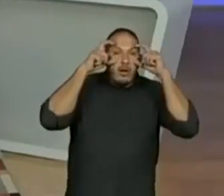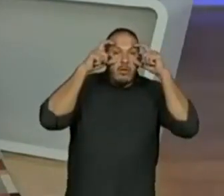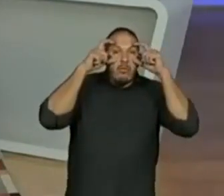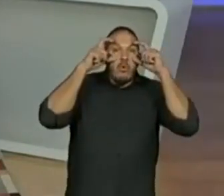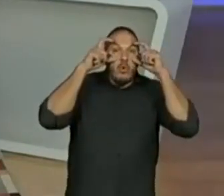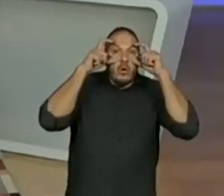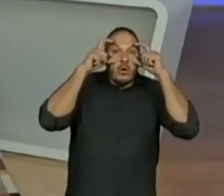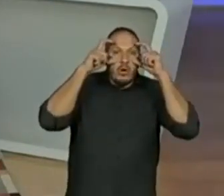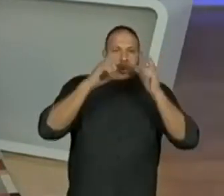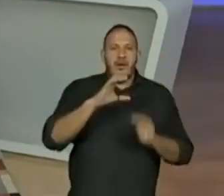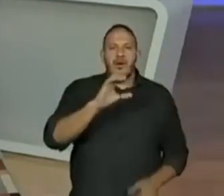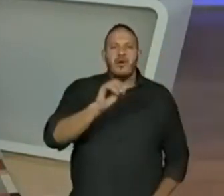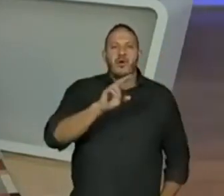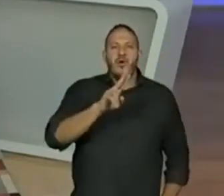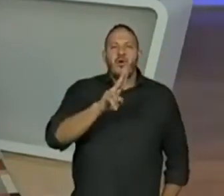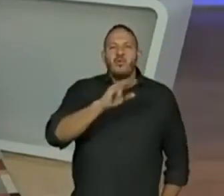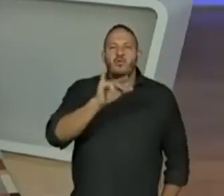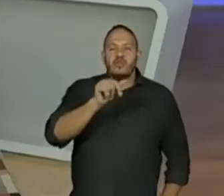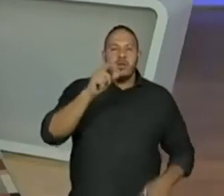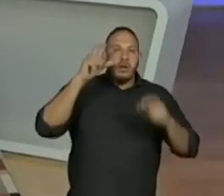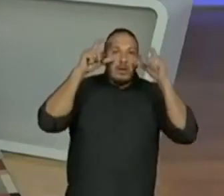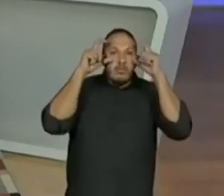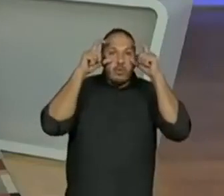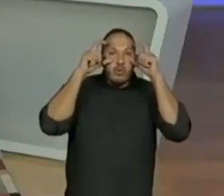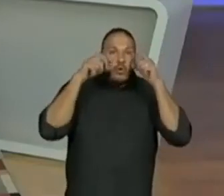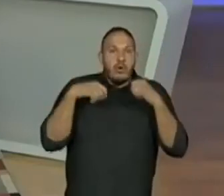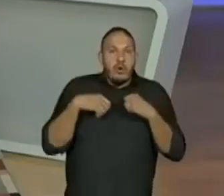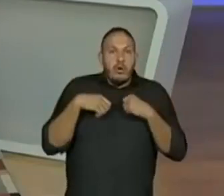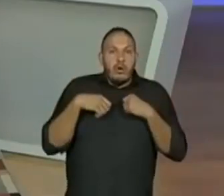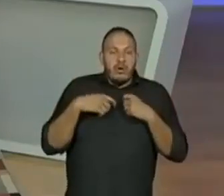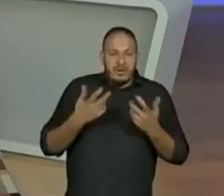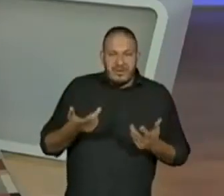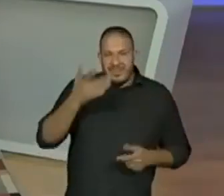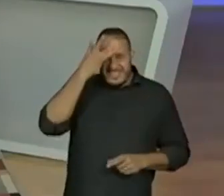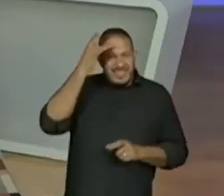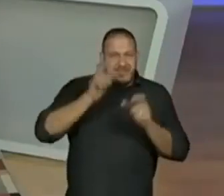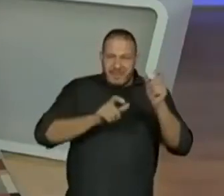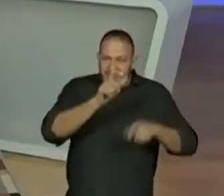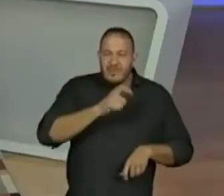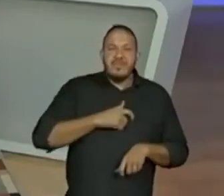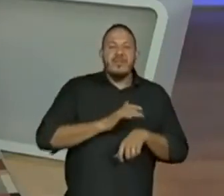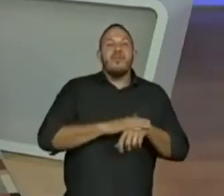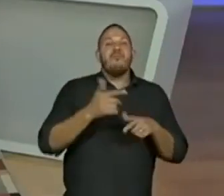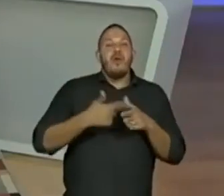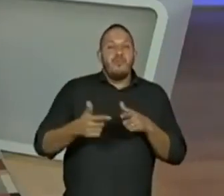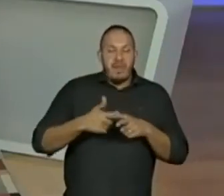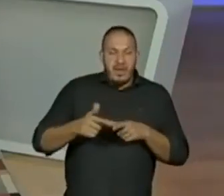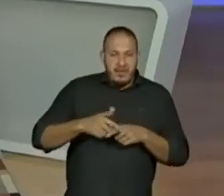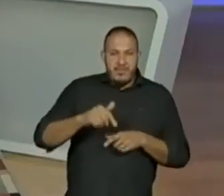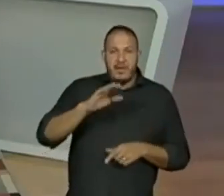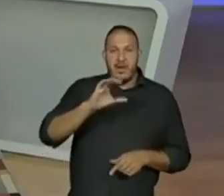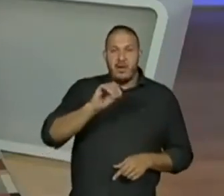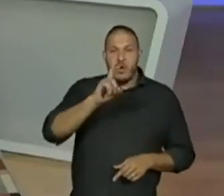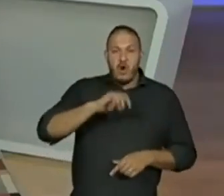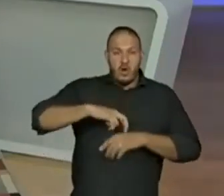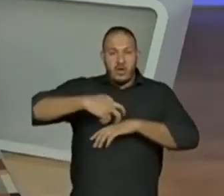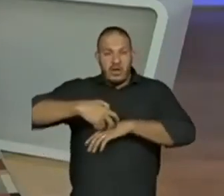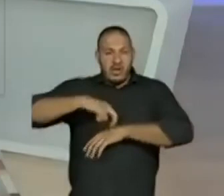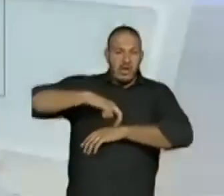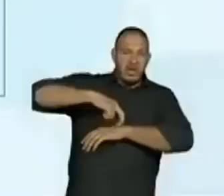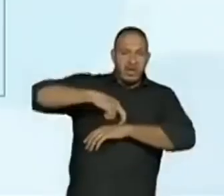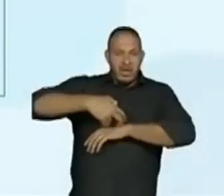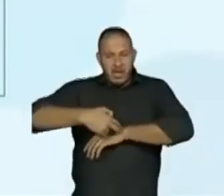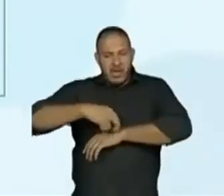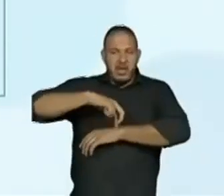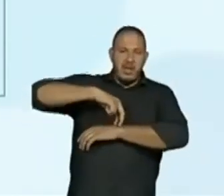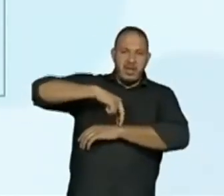professora Sibeli, quinto ano B, falando que o coxo é a pessoa que tem um problema manco de uma perna. Vocês estão ótimos.